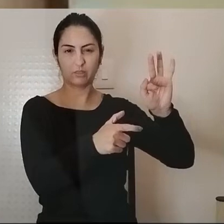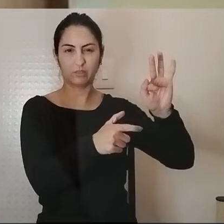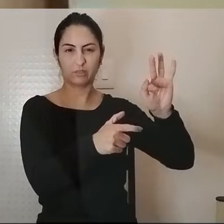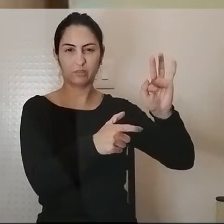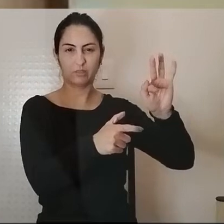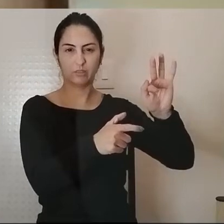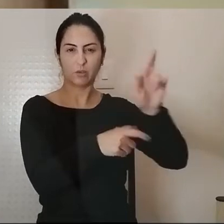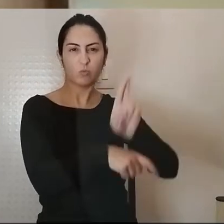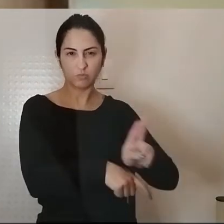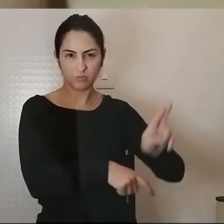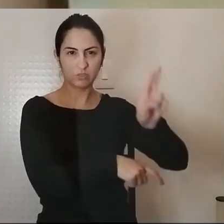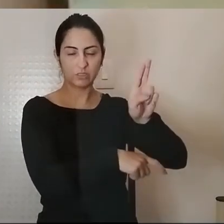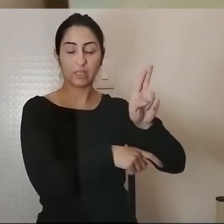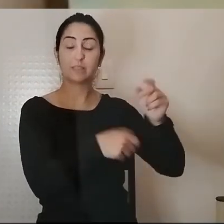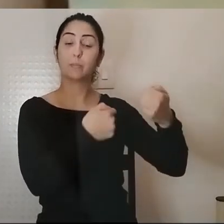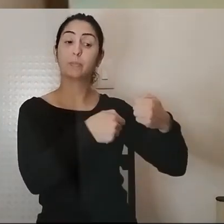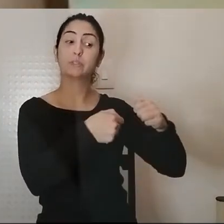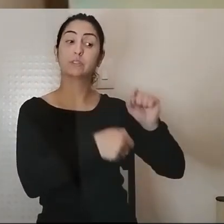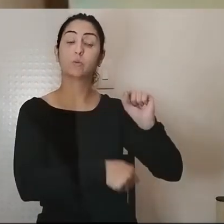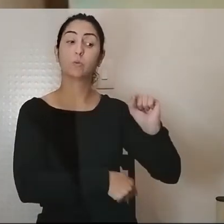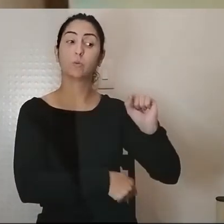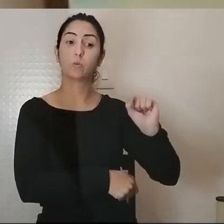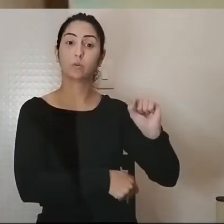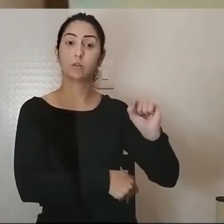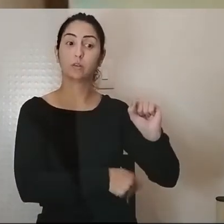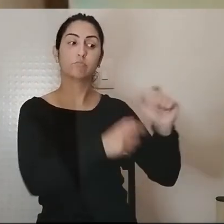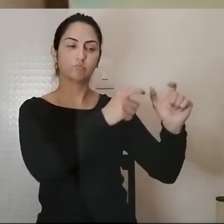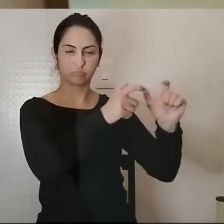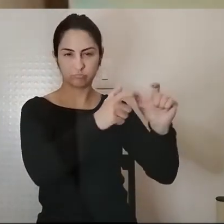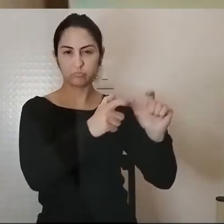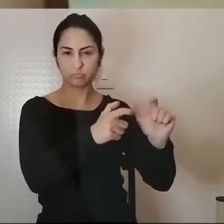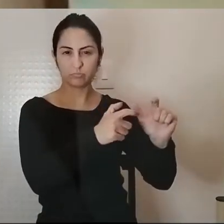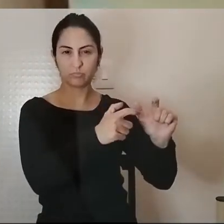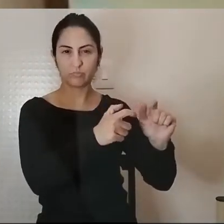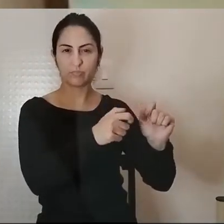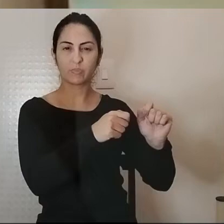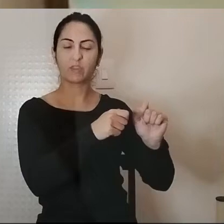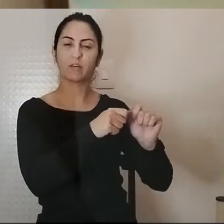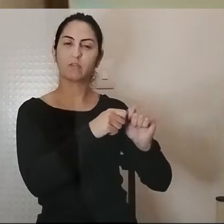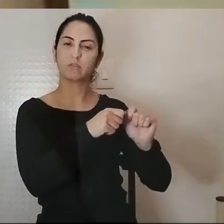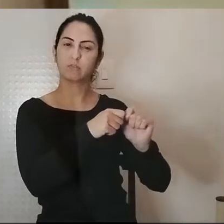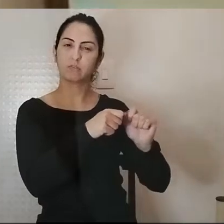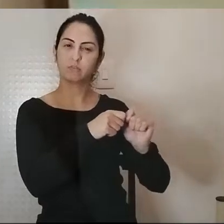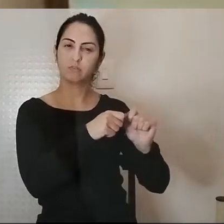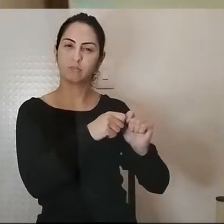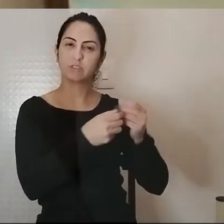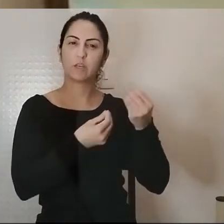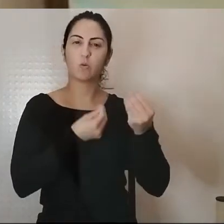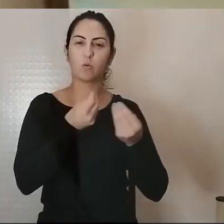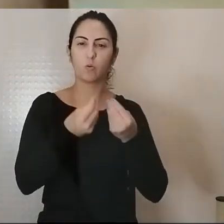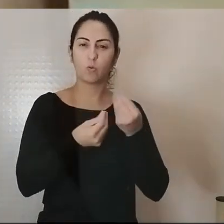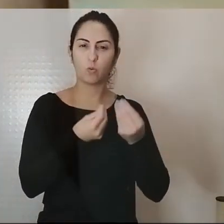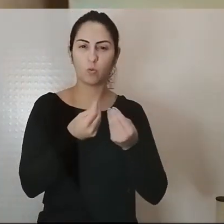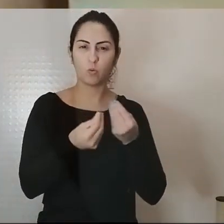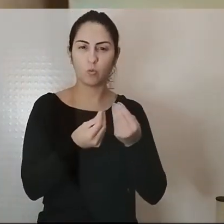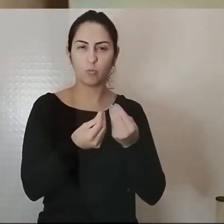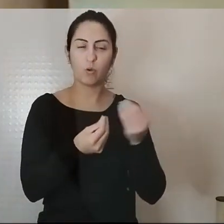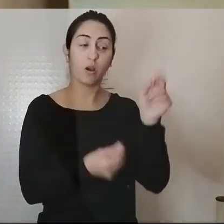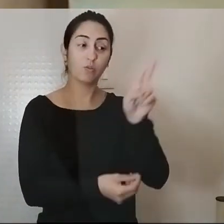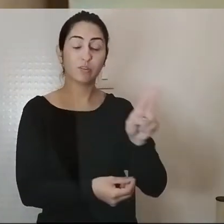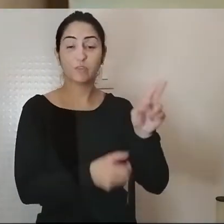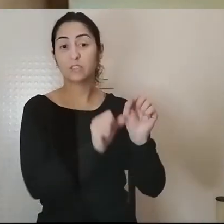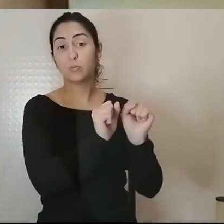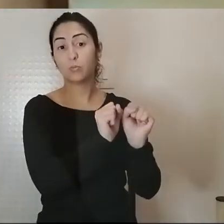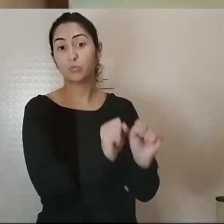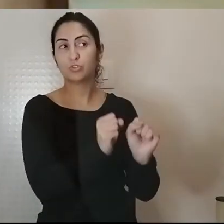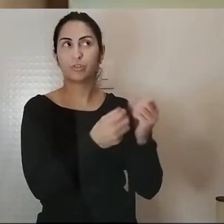deveriam as instituições deveriam prover serviços de acompanhamento psicossocial a universidade poderia ter